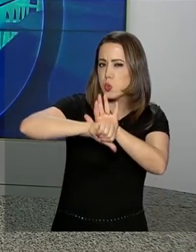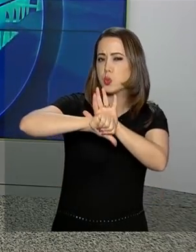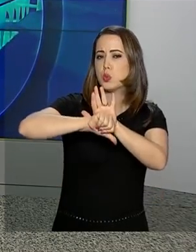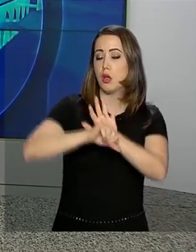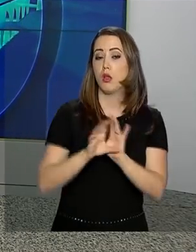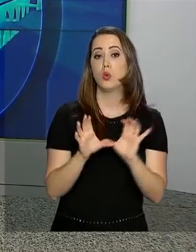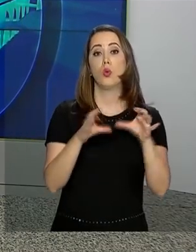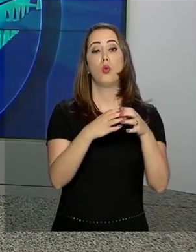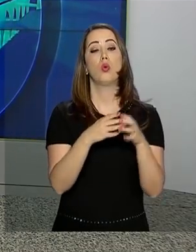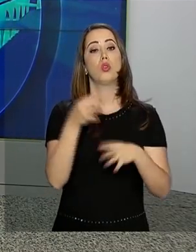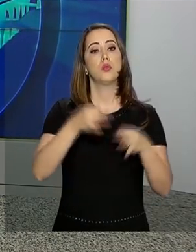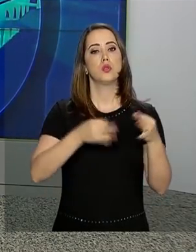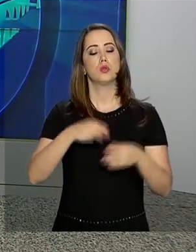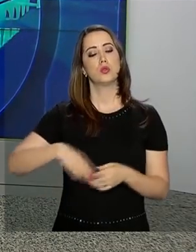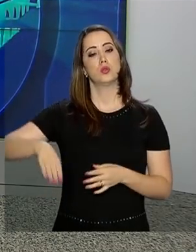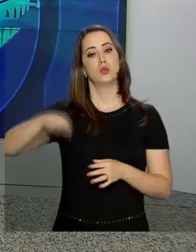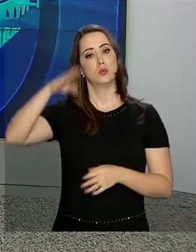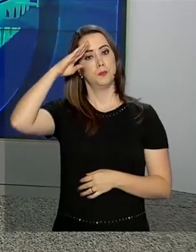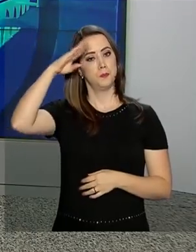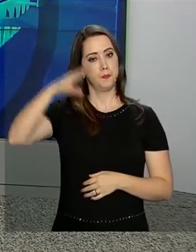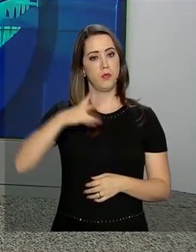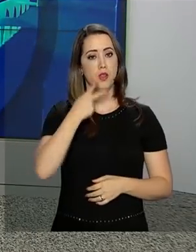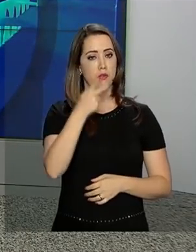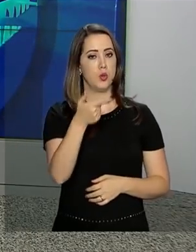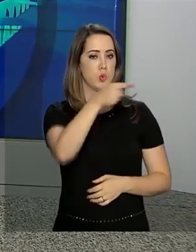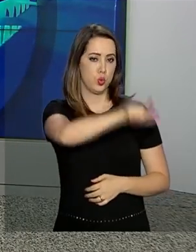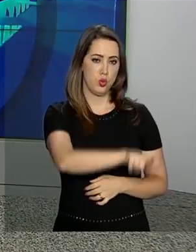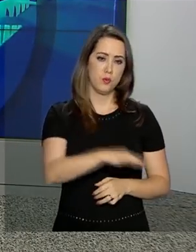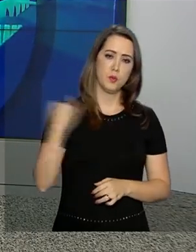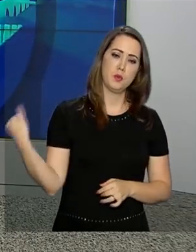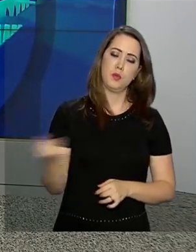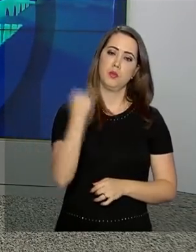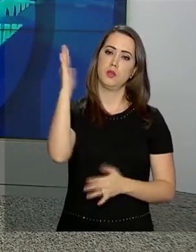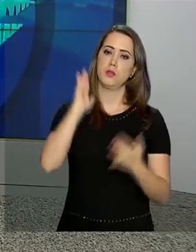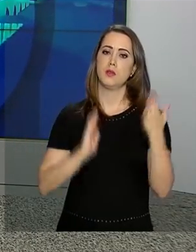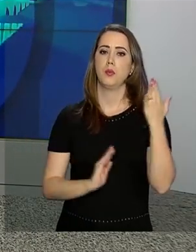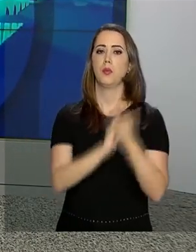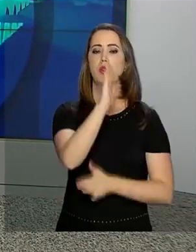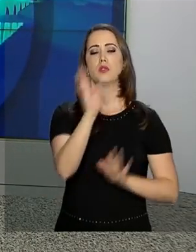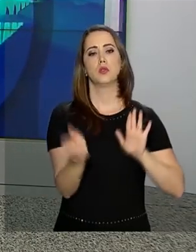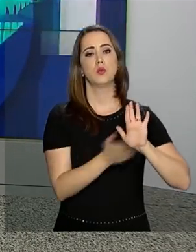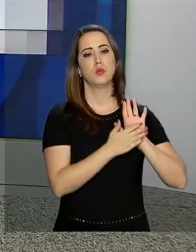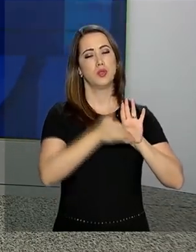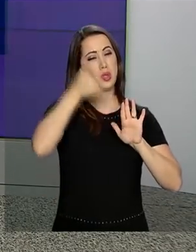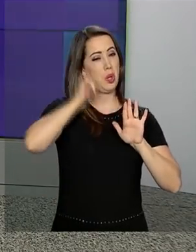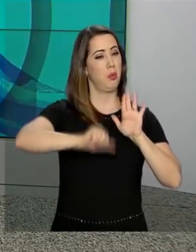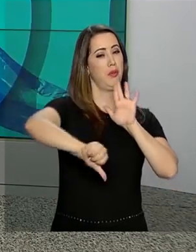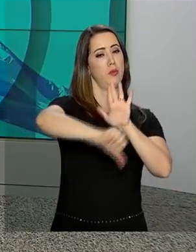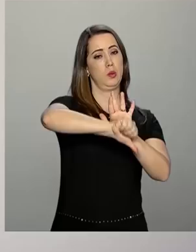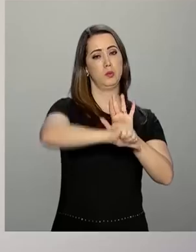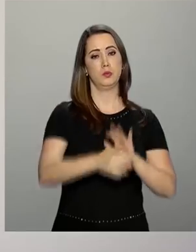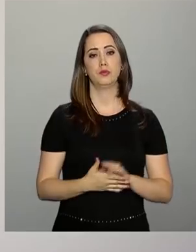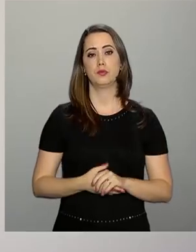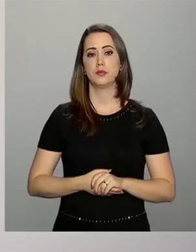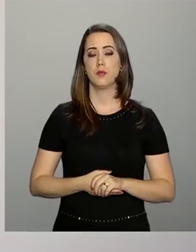Procuradoria de Justiça Militar. E voltou a falar sobre a importância da aprovação do projeto anticrime.